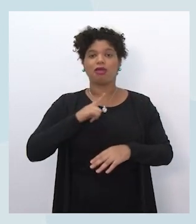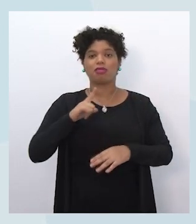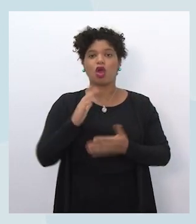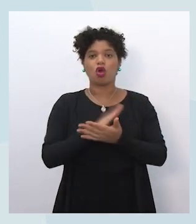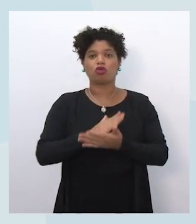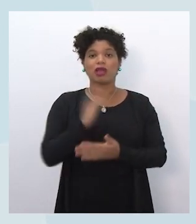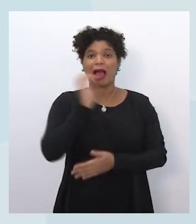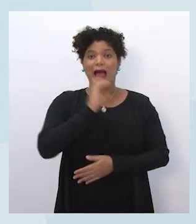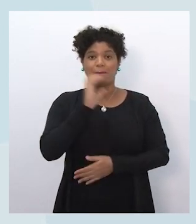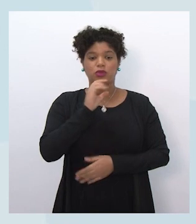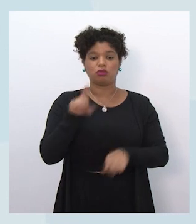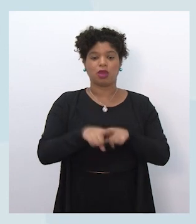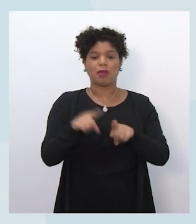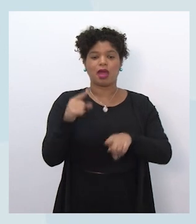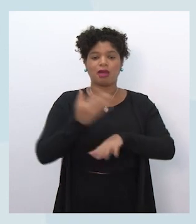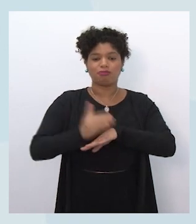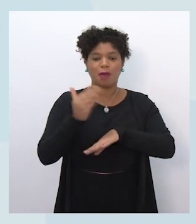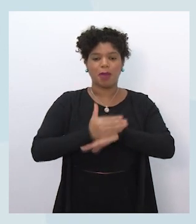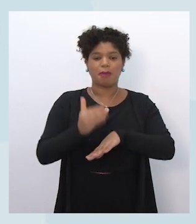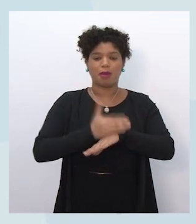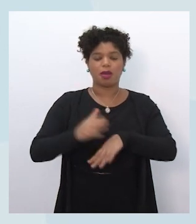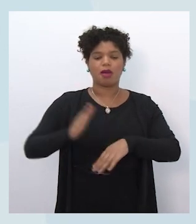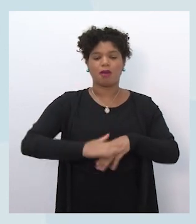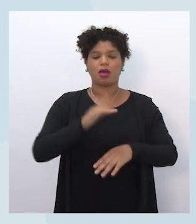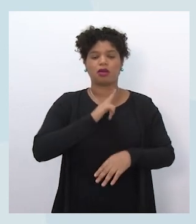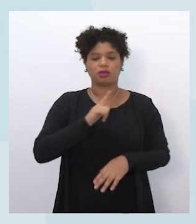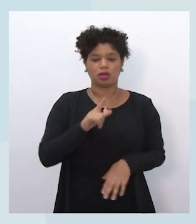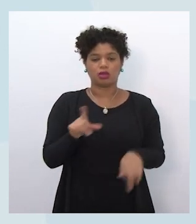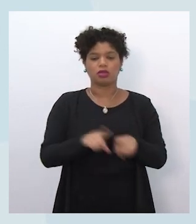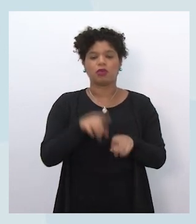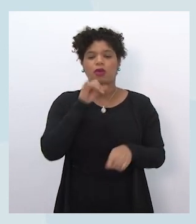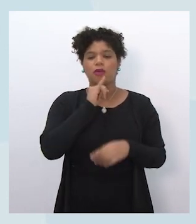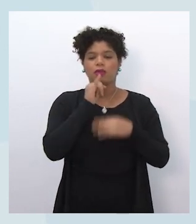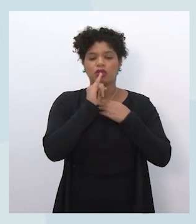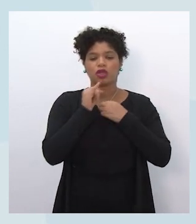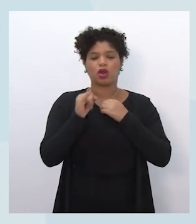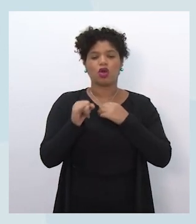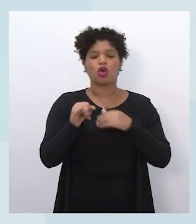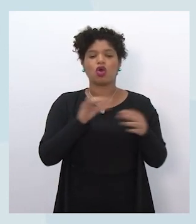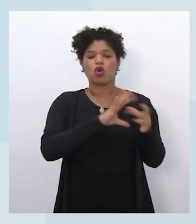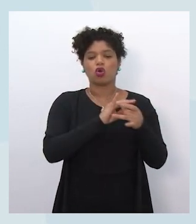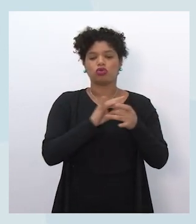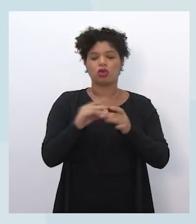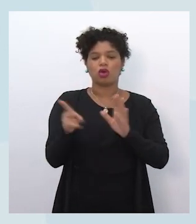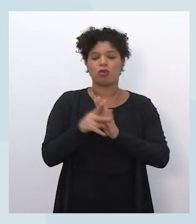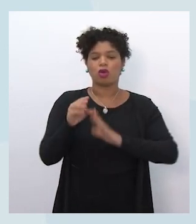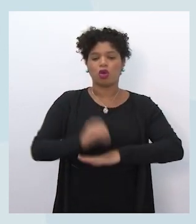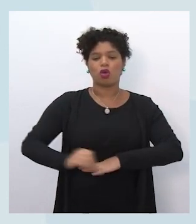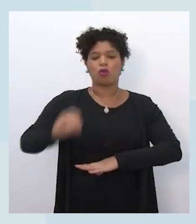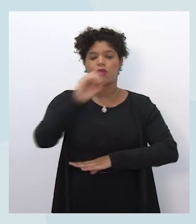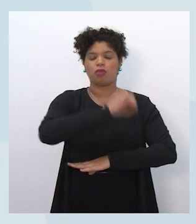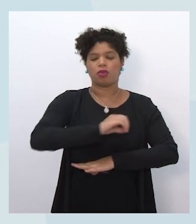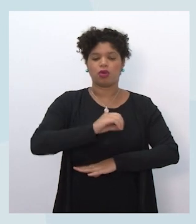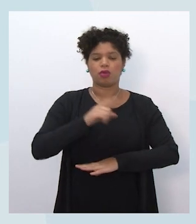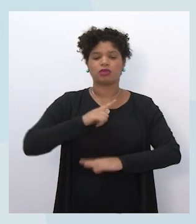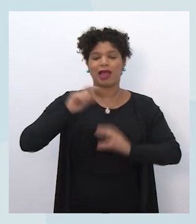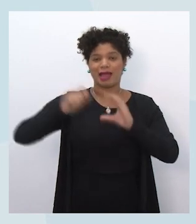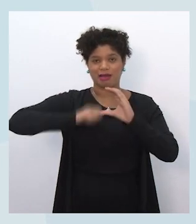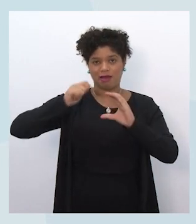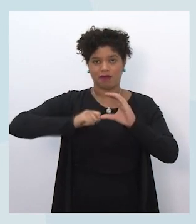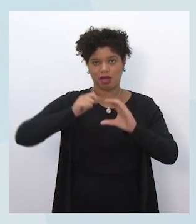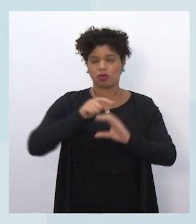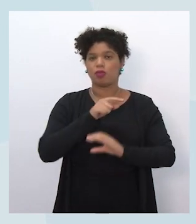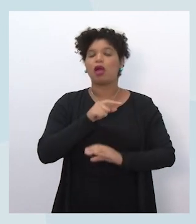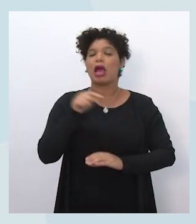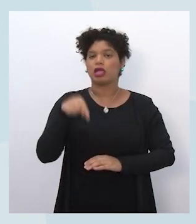exercício. E aí, tem, por exemplo, o exemplo de um conteúdo escolhido do Centro de Mídias, que foi gravado pelos nossos professores aqui do